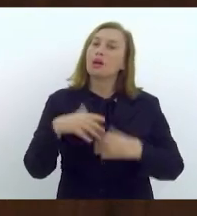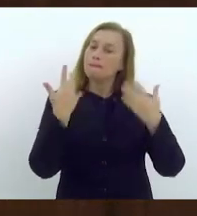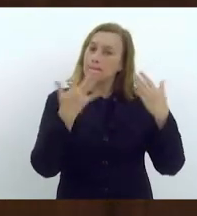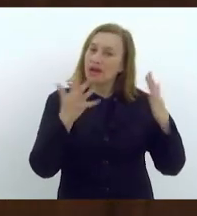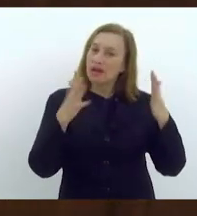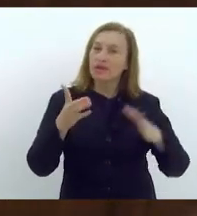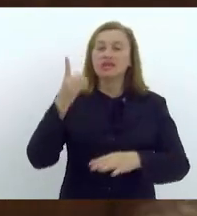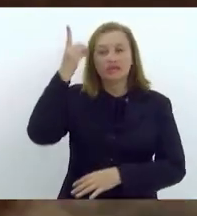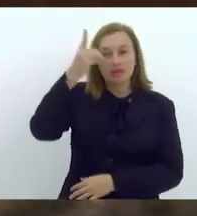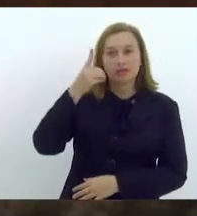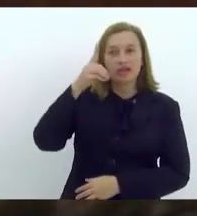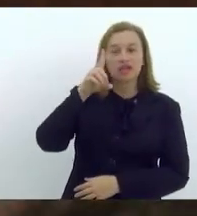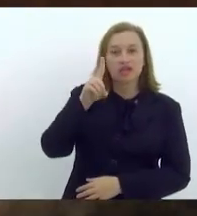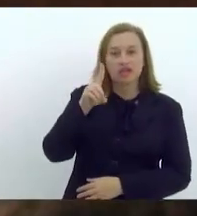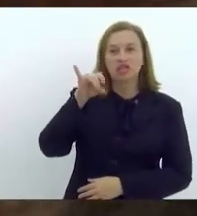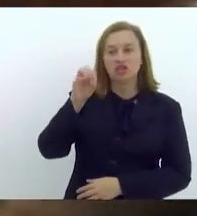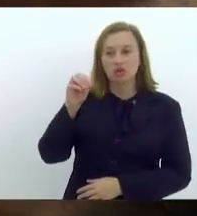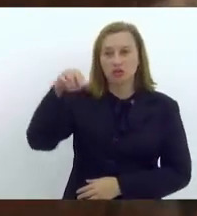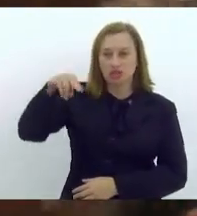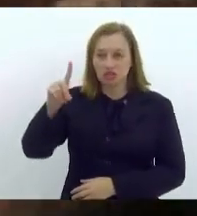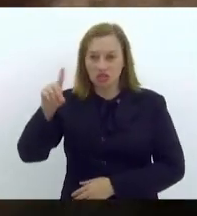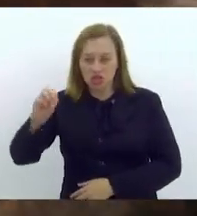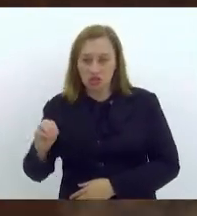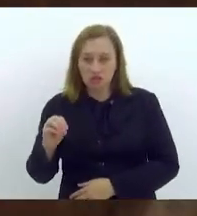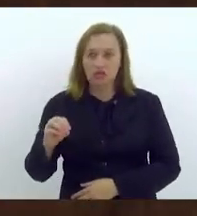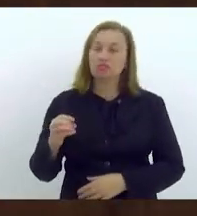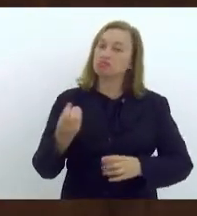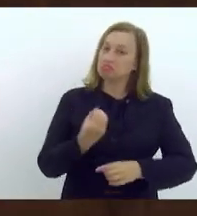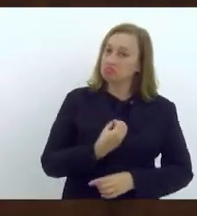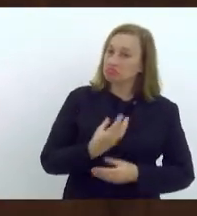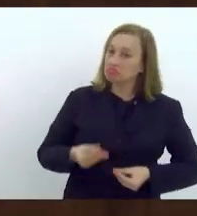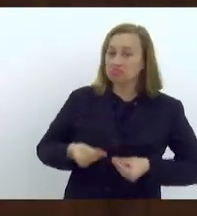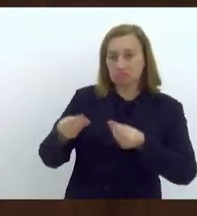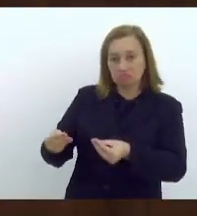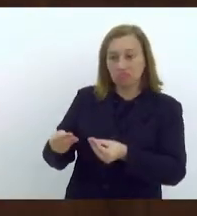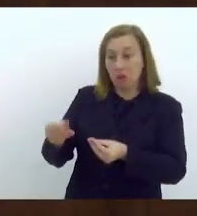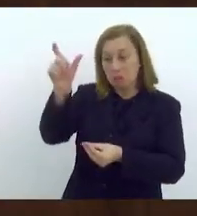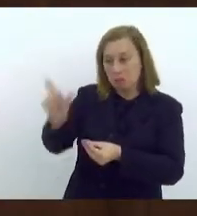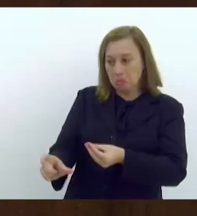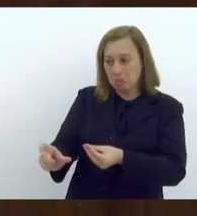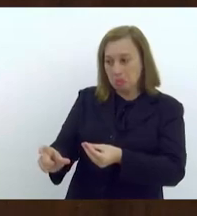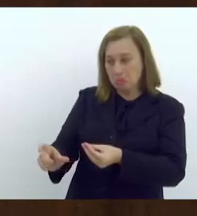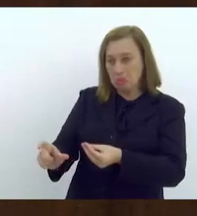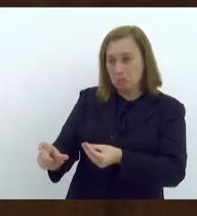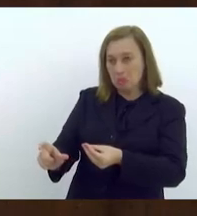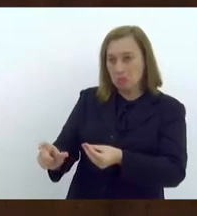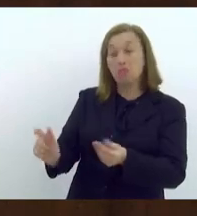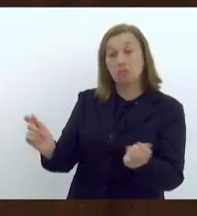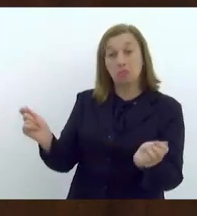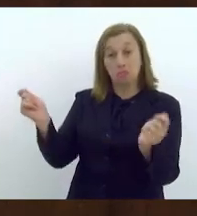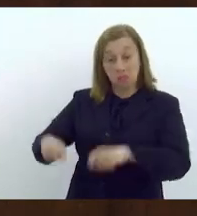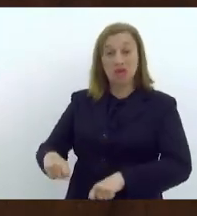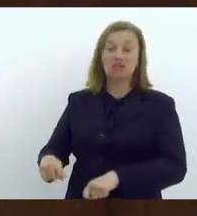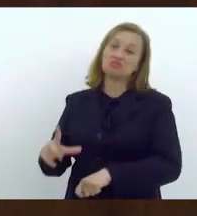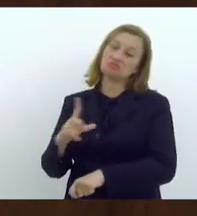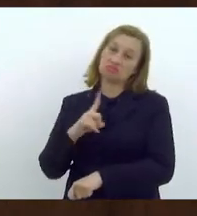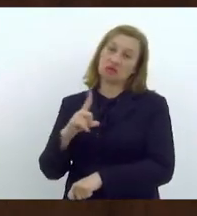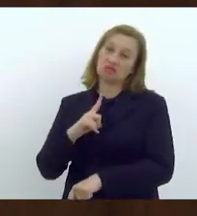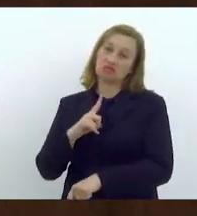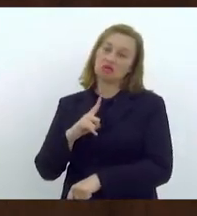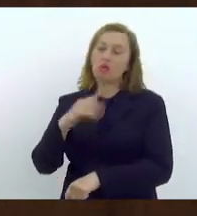deputado Dionísio Lins por estar propondo essa medalha a uma pessoa com a envergadura que o senhor tem.